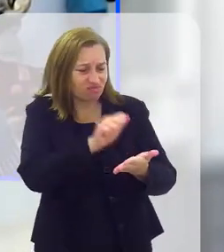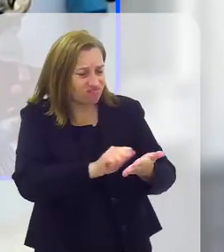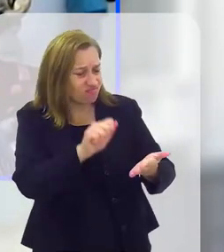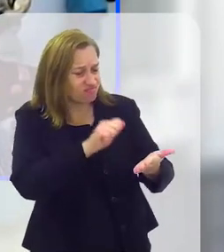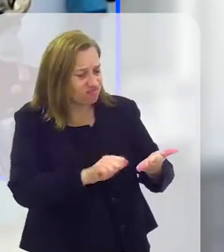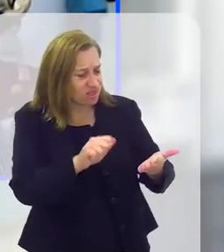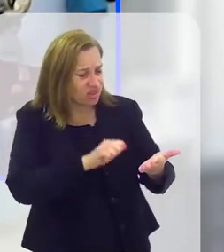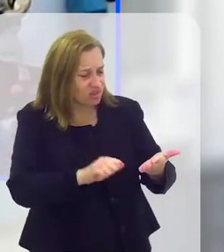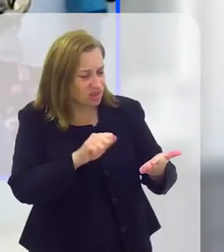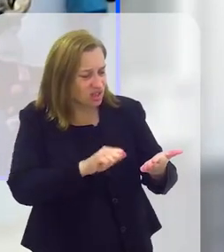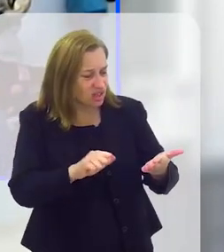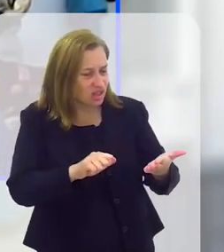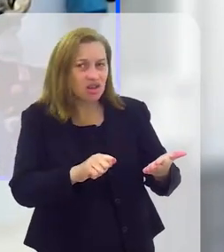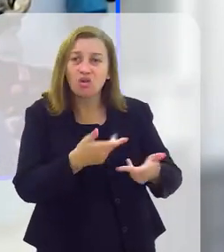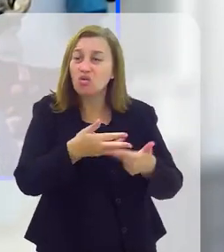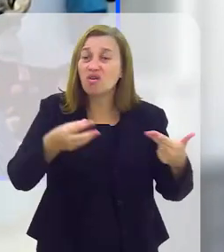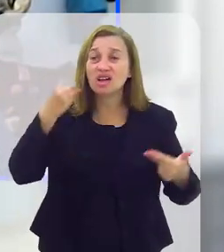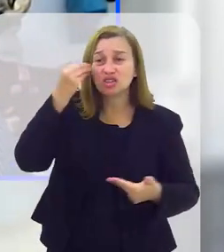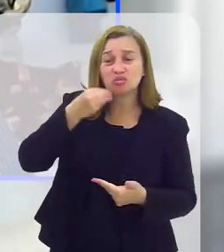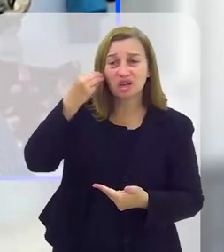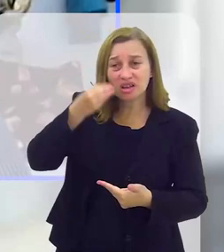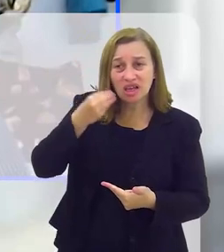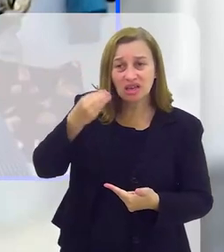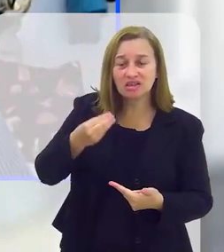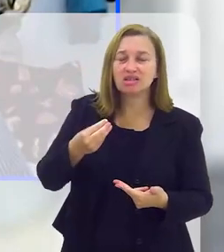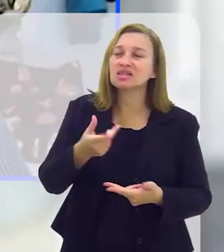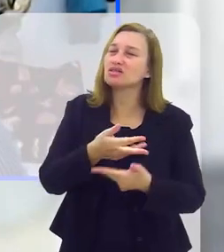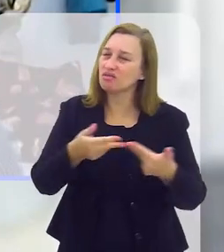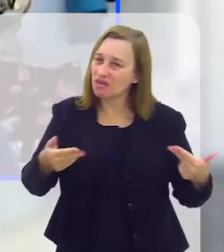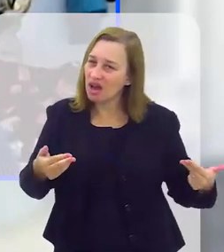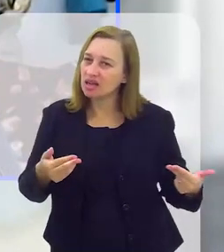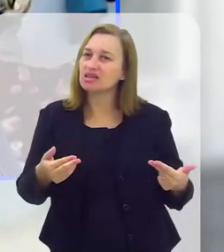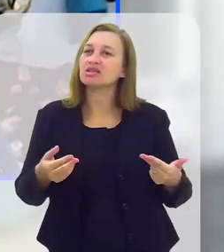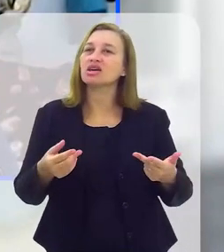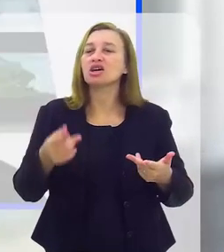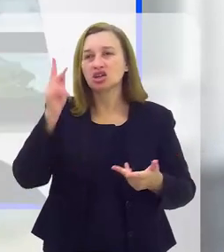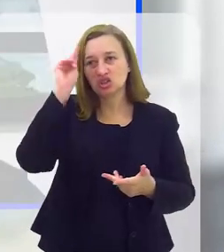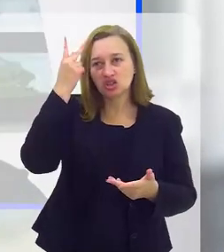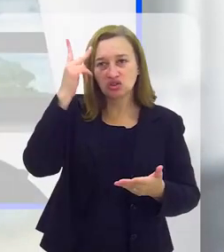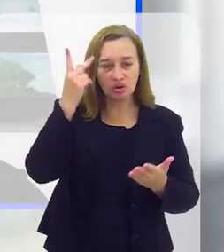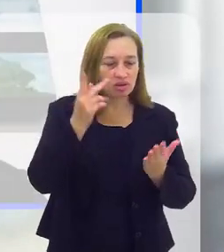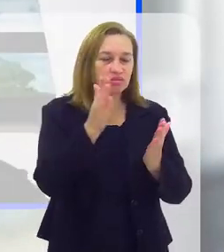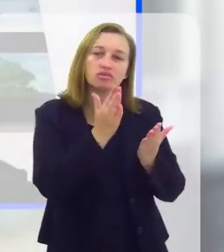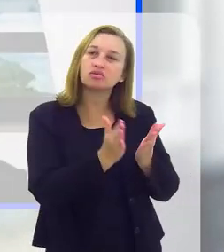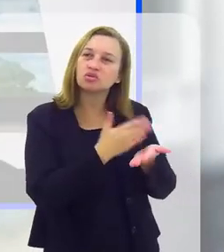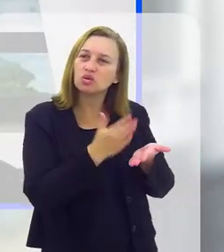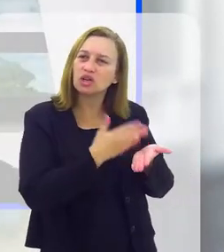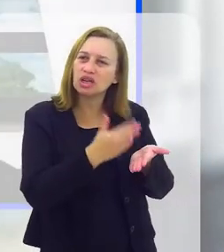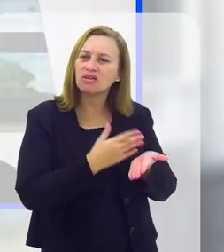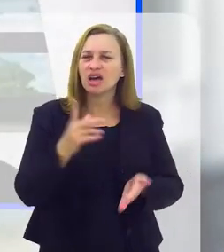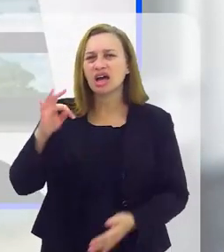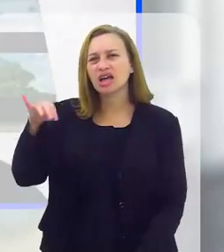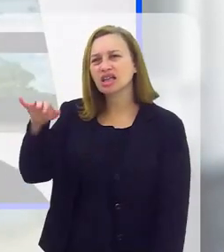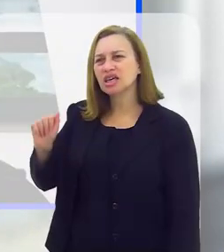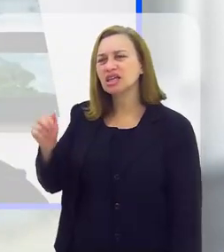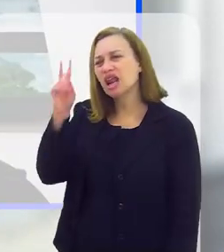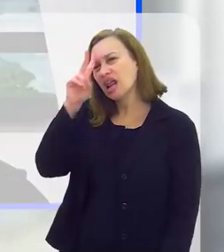escrever poesias. E são muitas as poesias e são muitas as histórias contadas nesse livro.